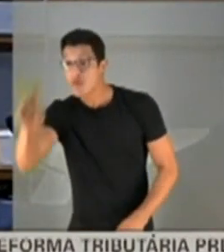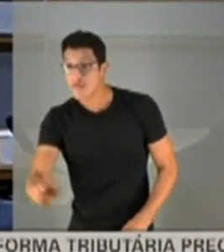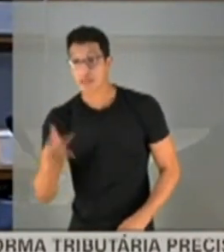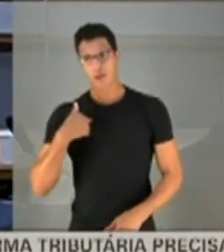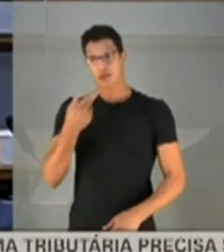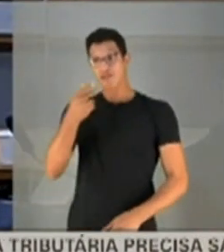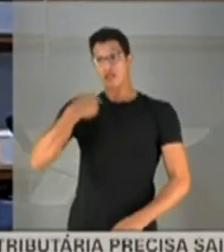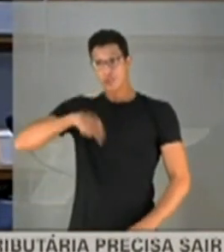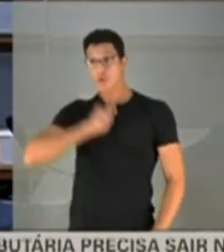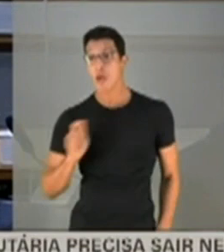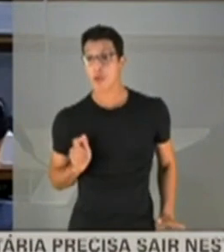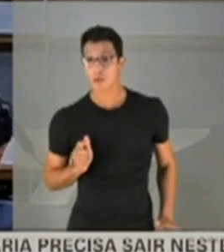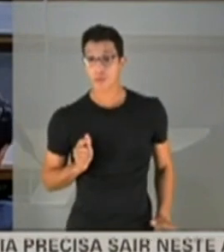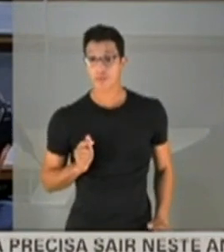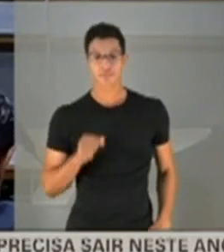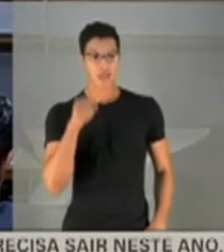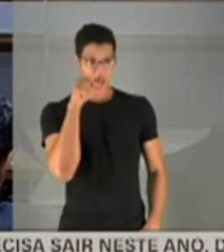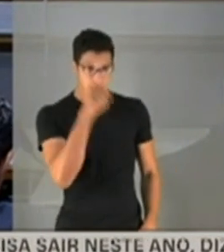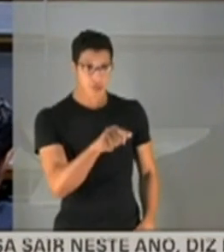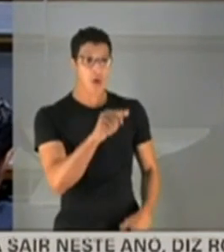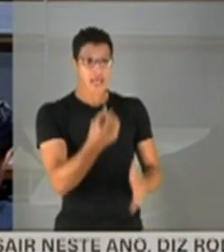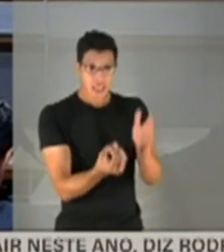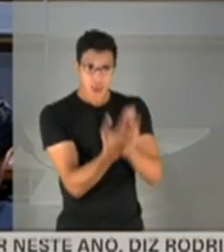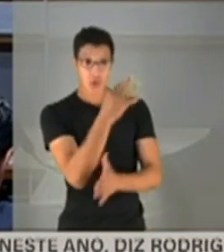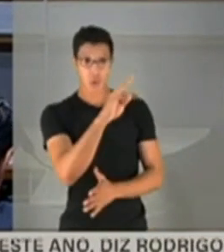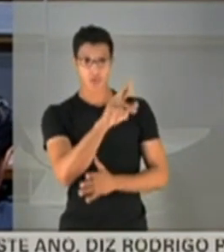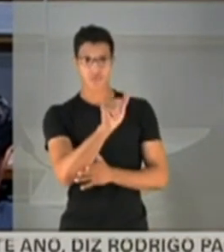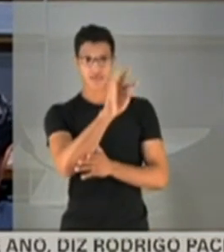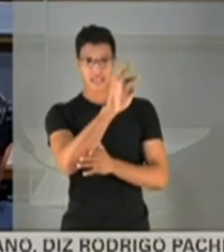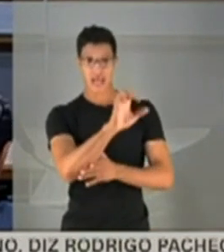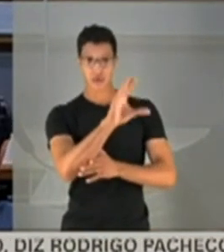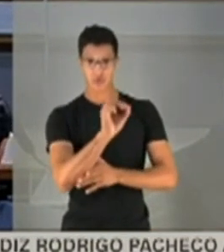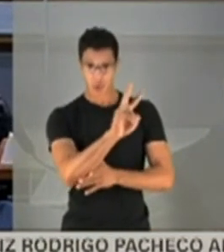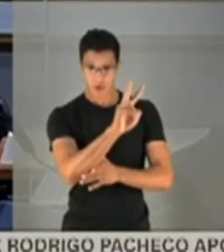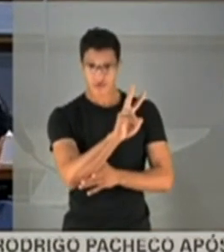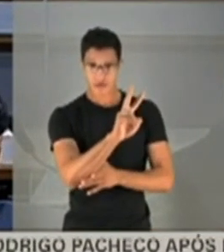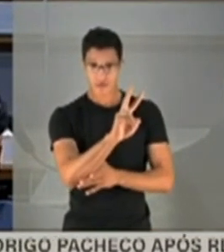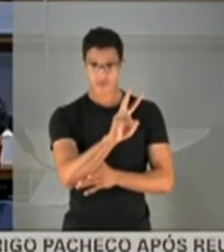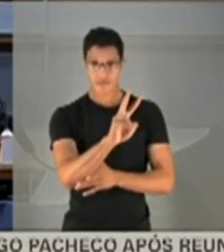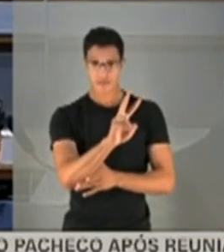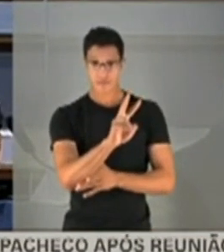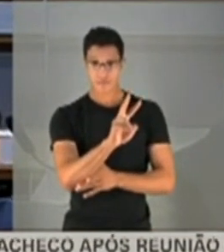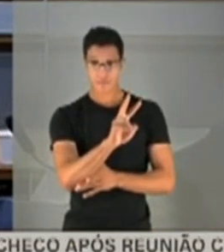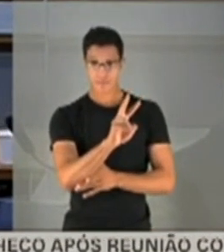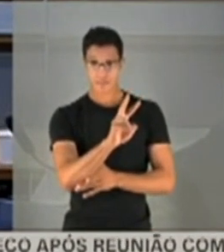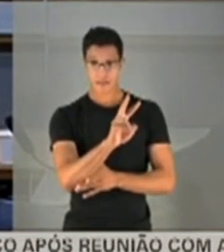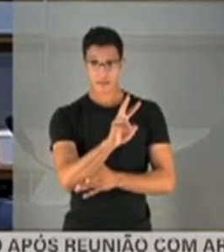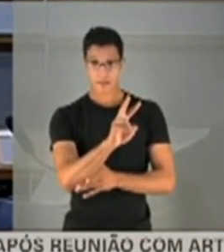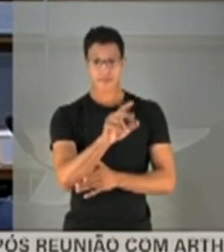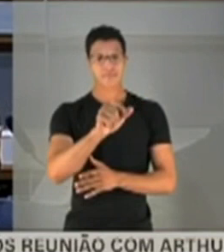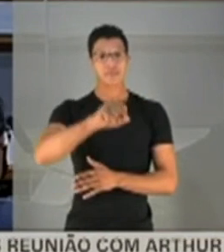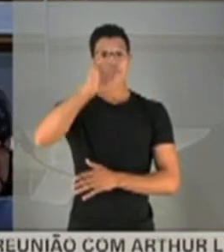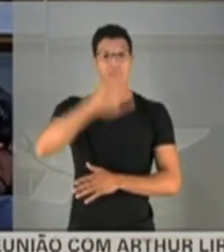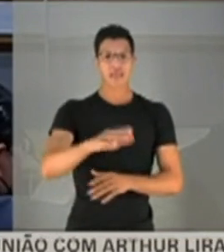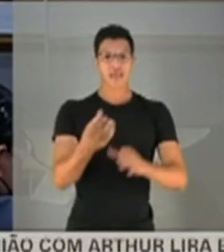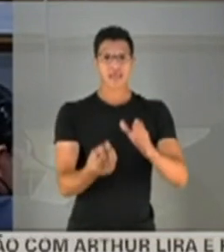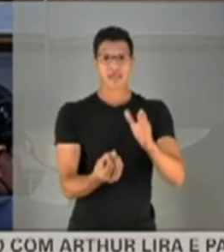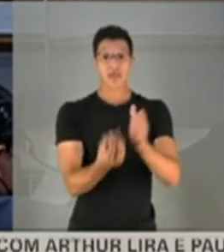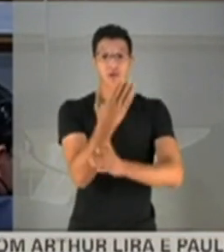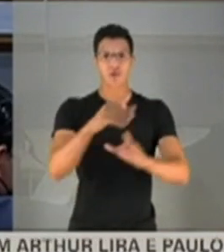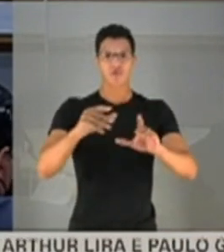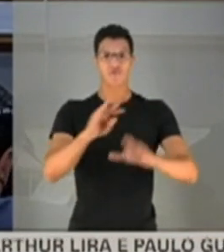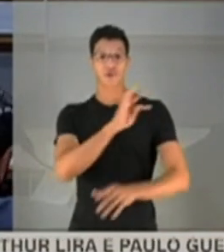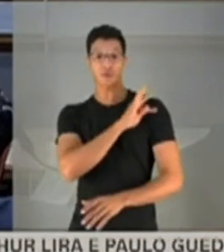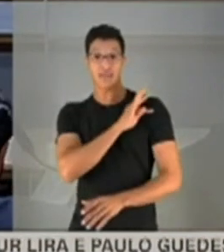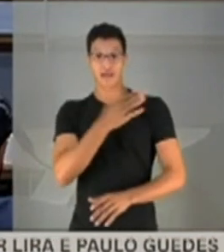está falando sou eu. A senhora criou o Tratcov ou não? Quem criou a plataforma foram os técnicos